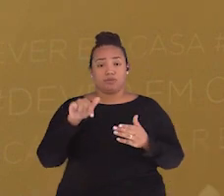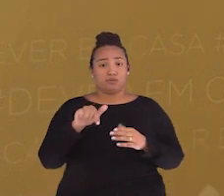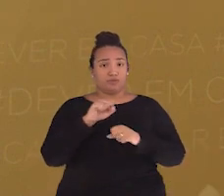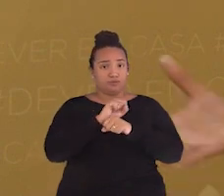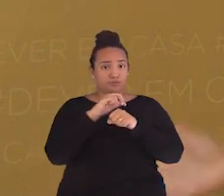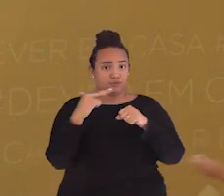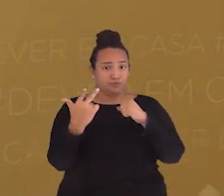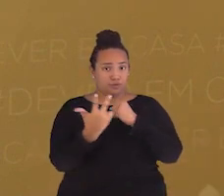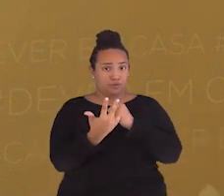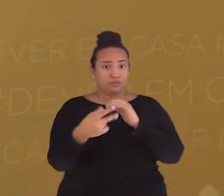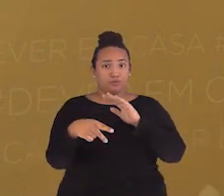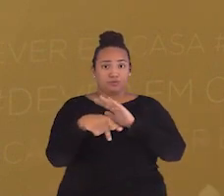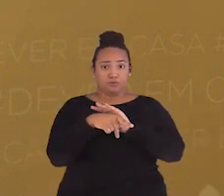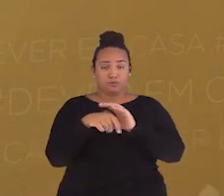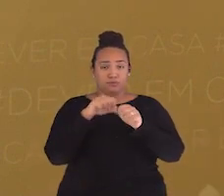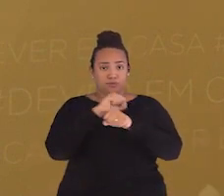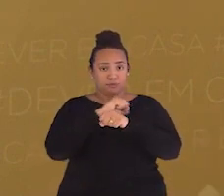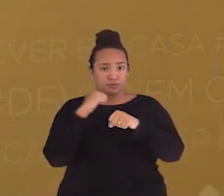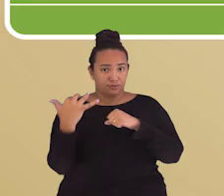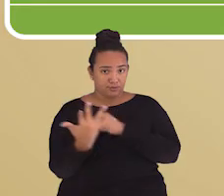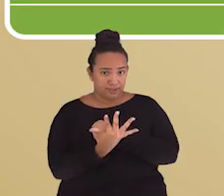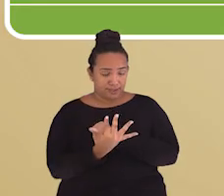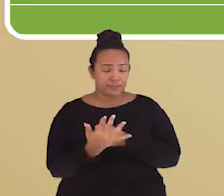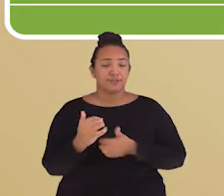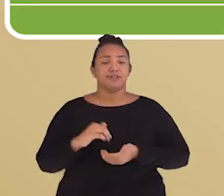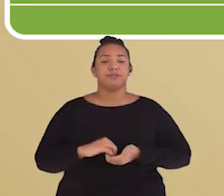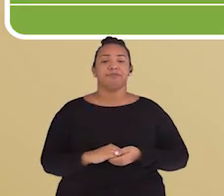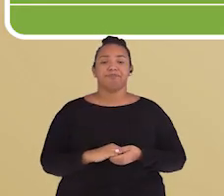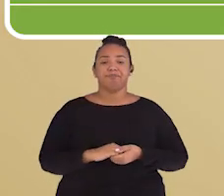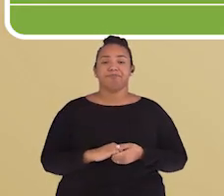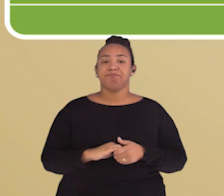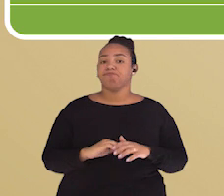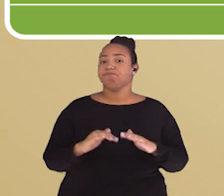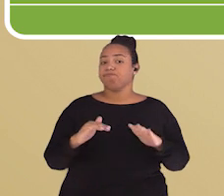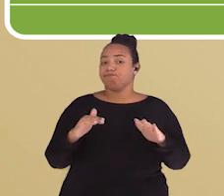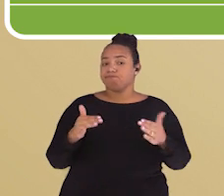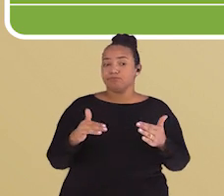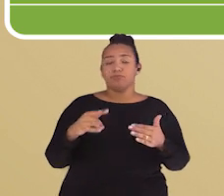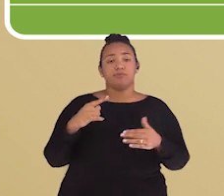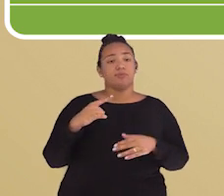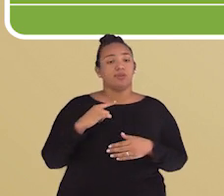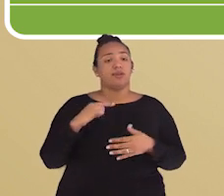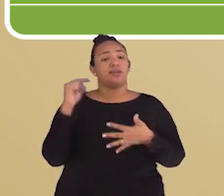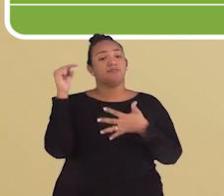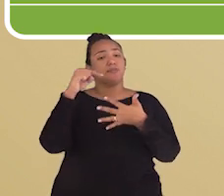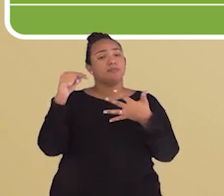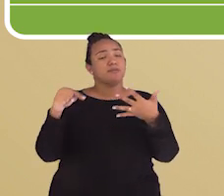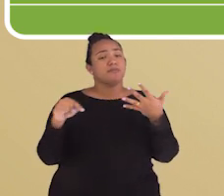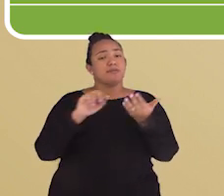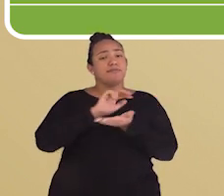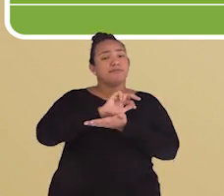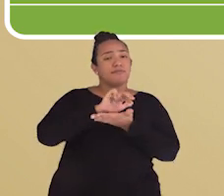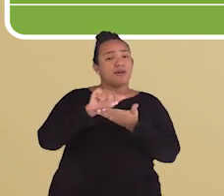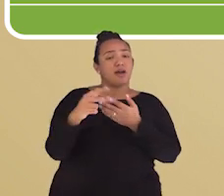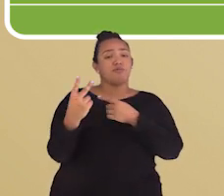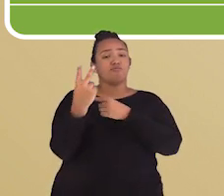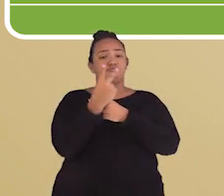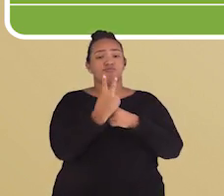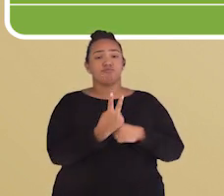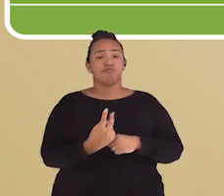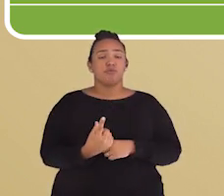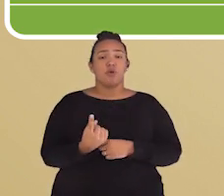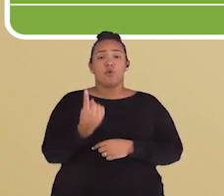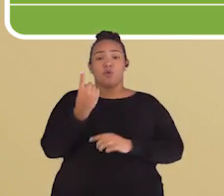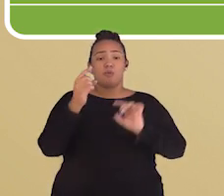estamos falando do vírus COVID-19. E dentre tantas formas de prevenção, uma muito especial